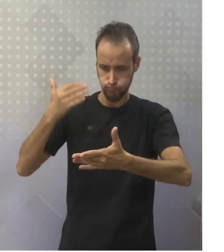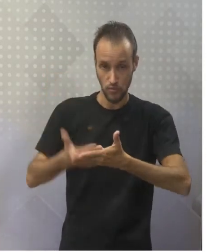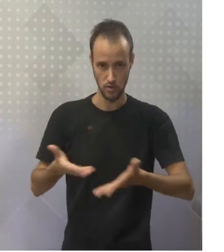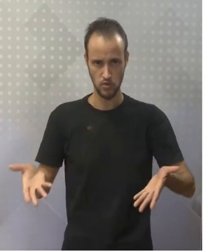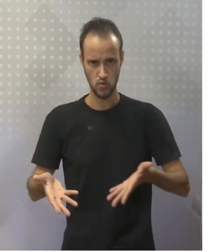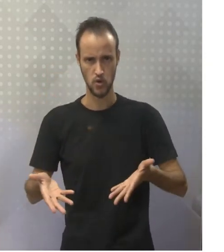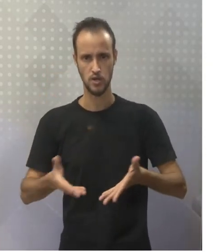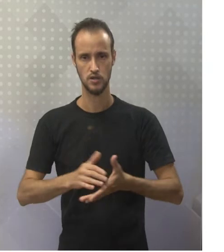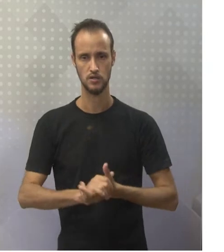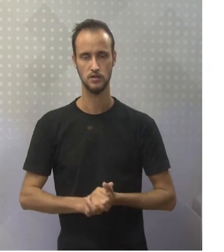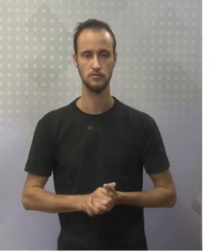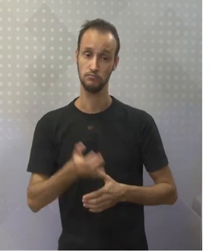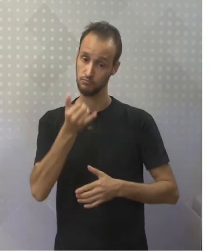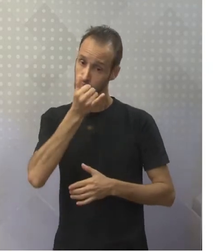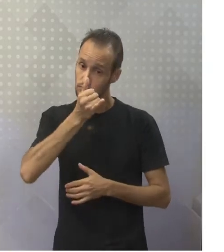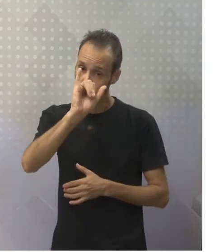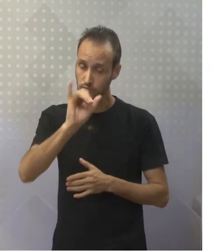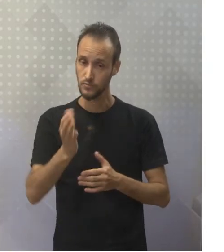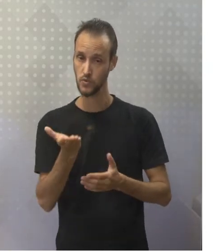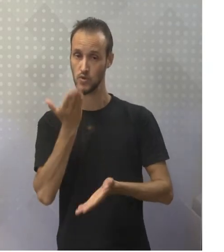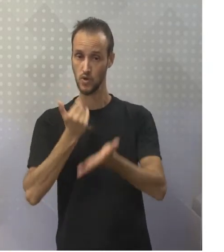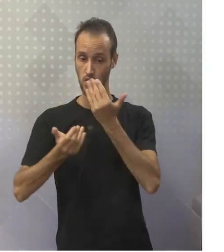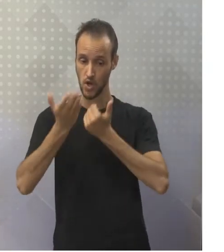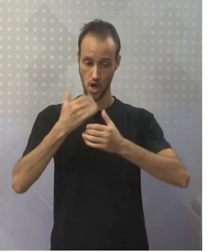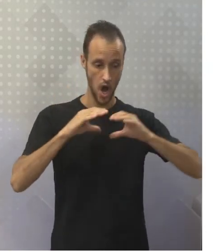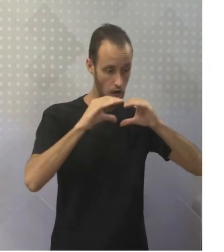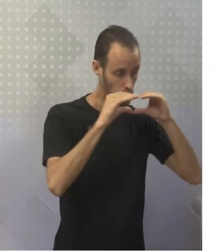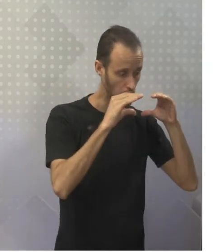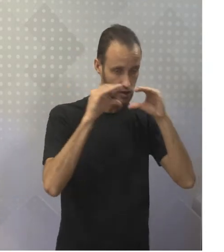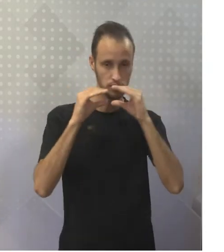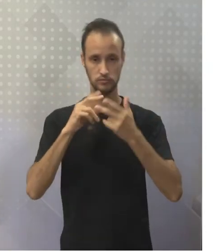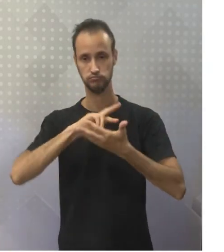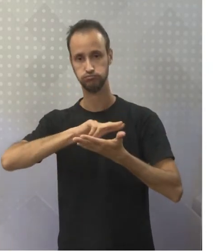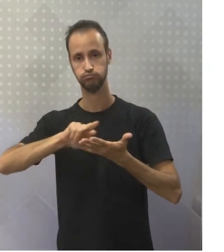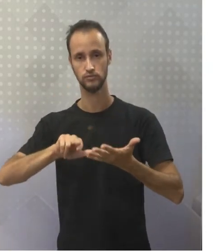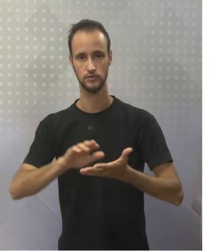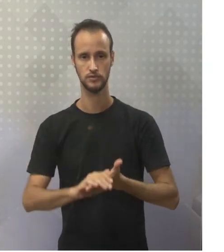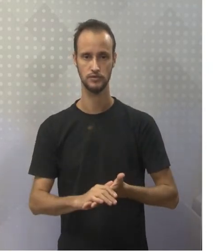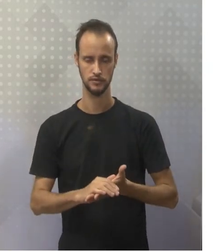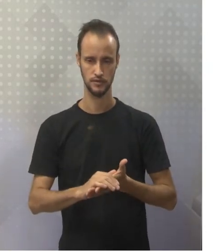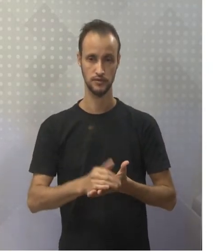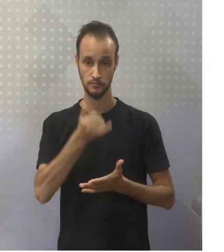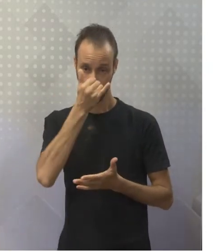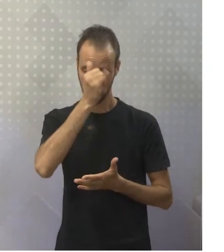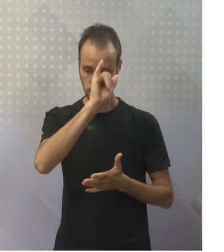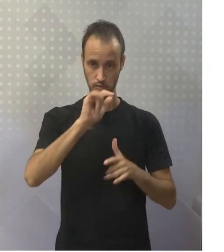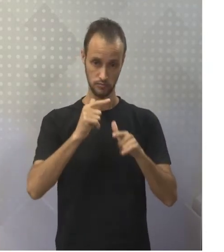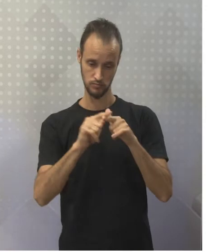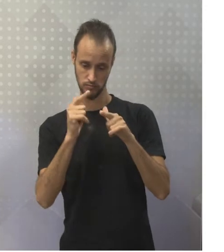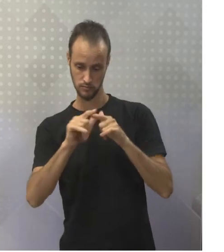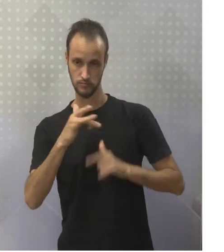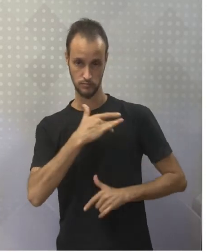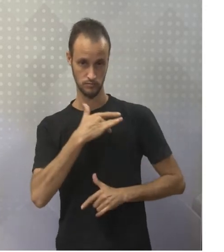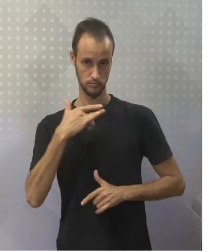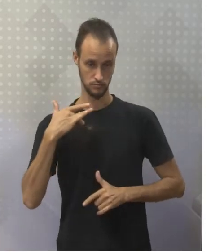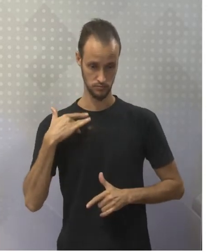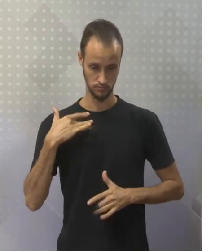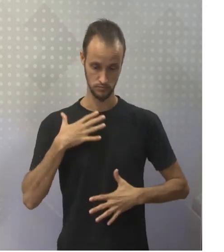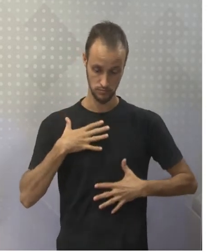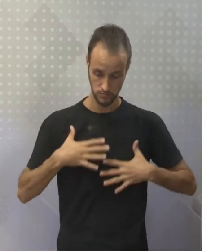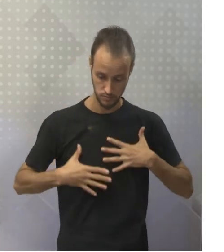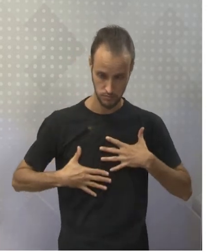comer essas comidas fast food. Ok? Para não desequilibrar o organismo. Ok?